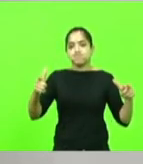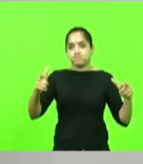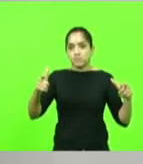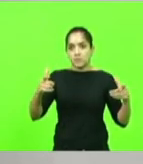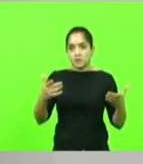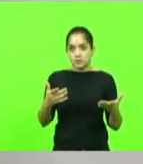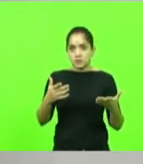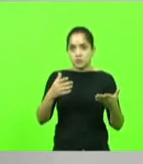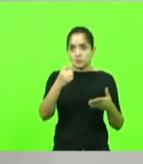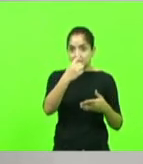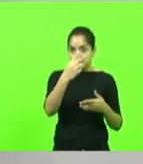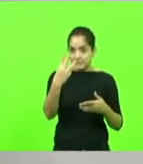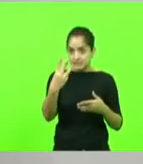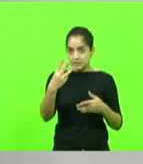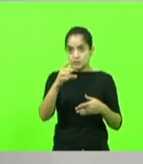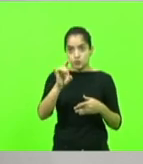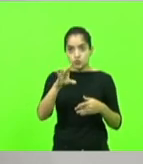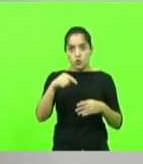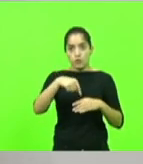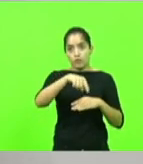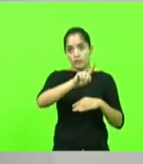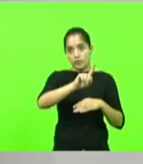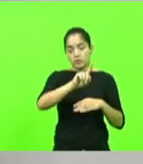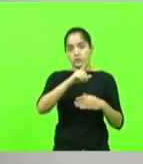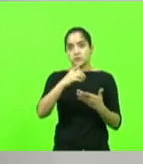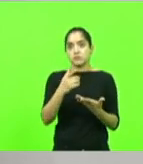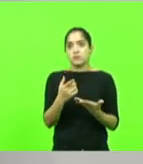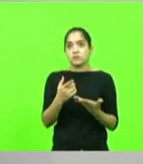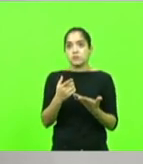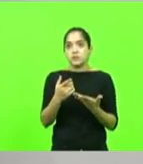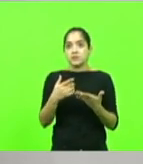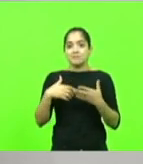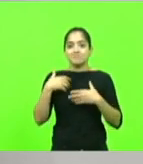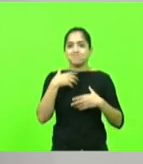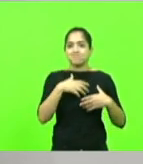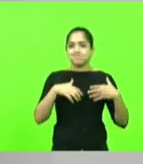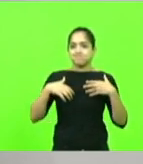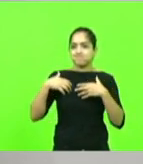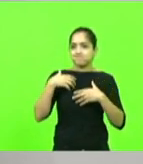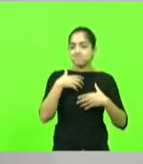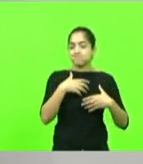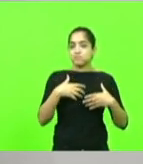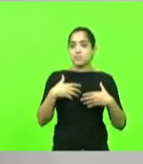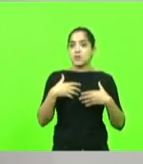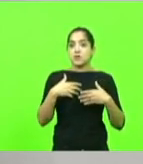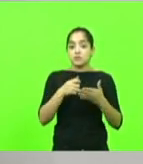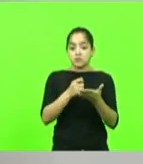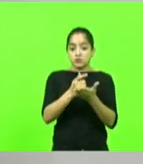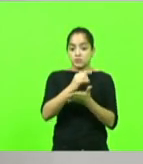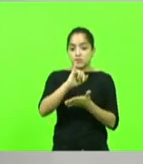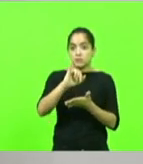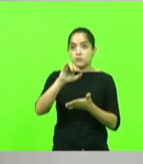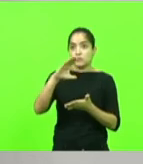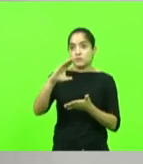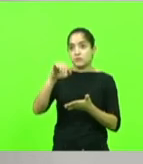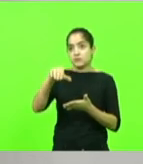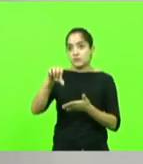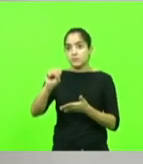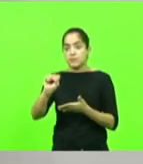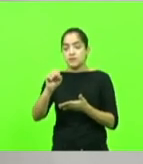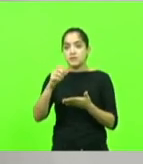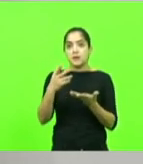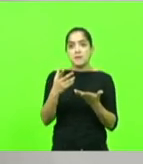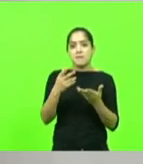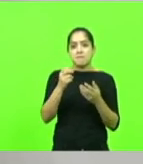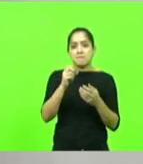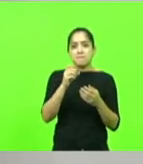para o oitavo batalhão. Isso que cria esse sentimento de raiva quando a gente paga o ICMS. É um dinheiro que dá a impressão que a gente se